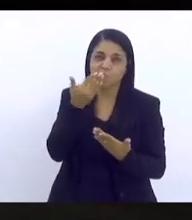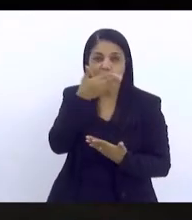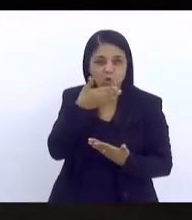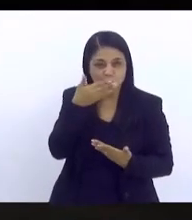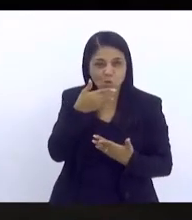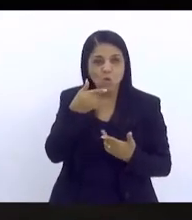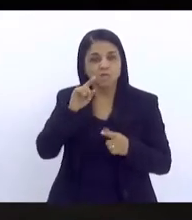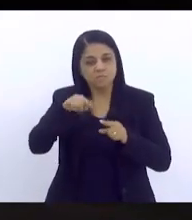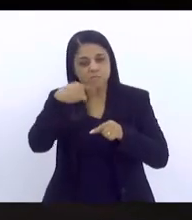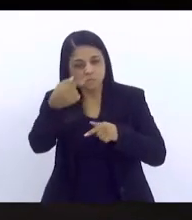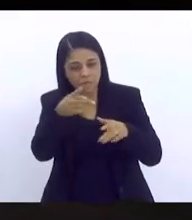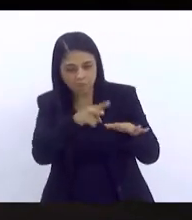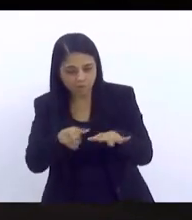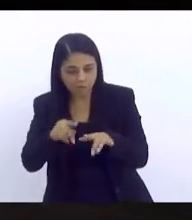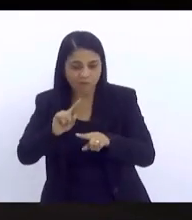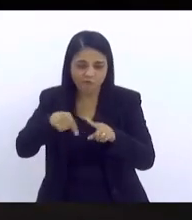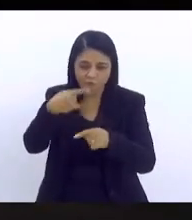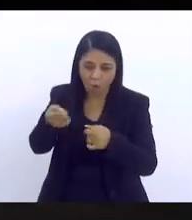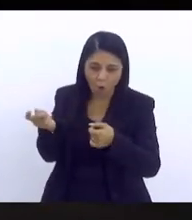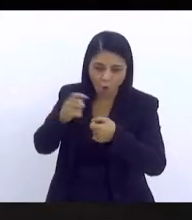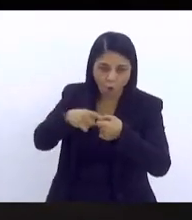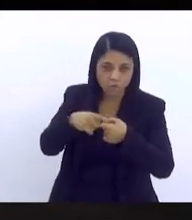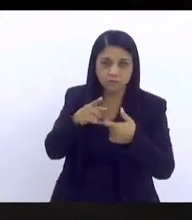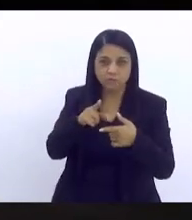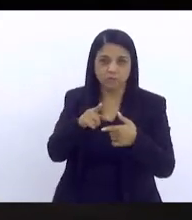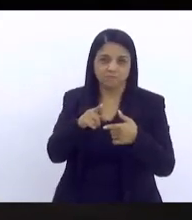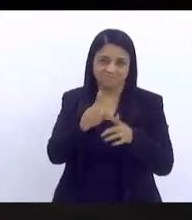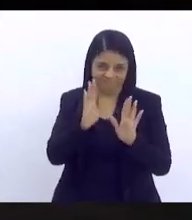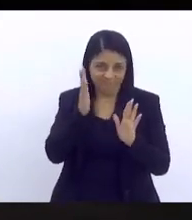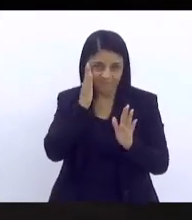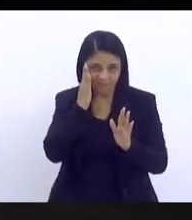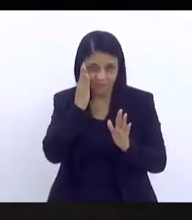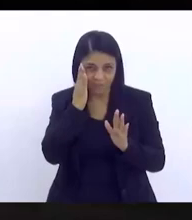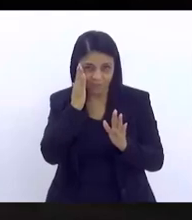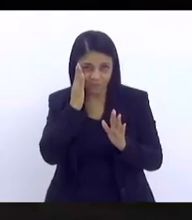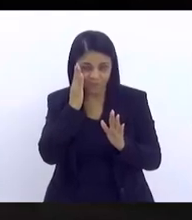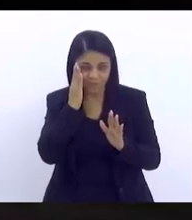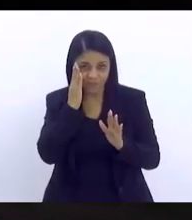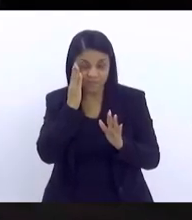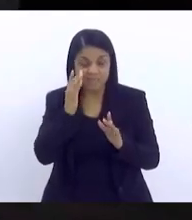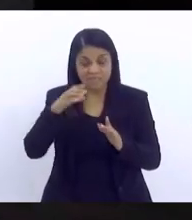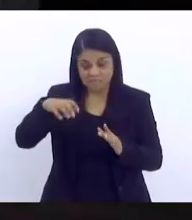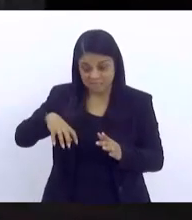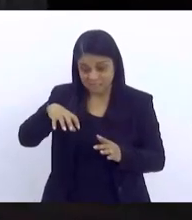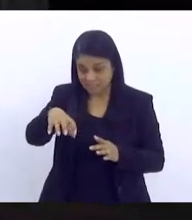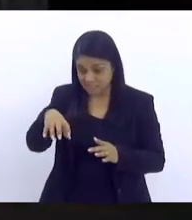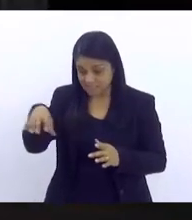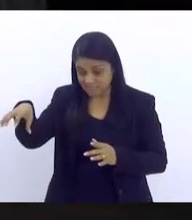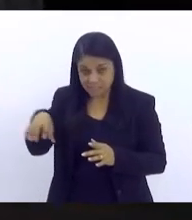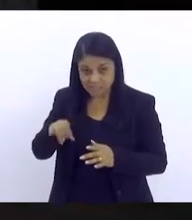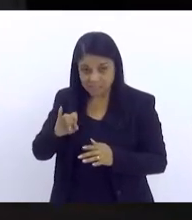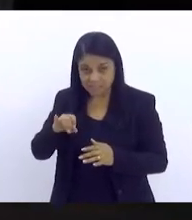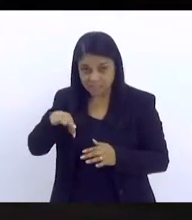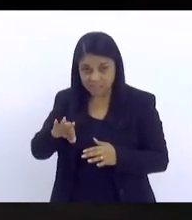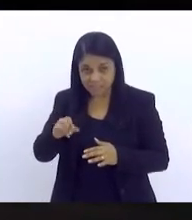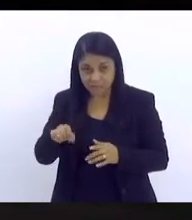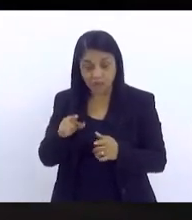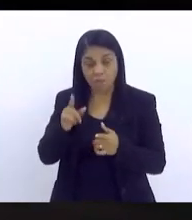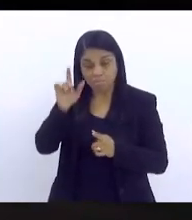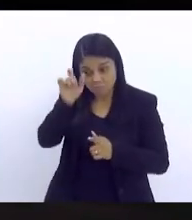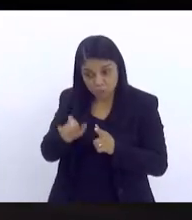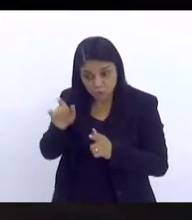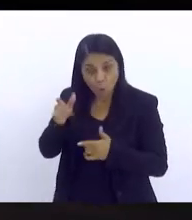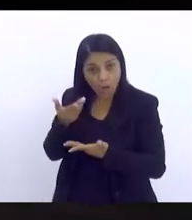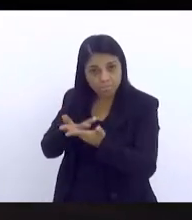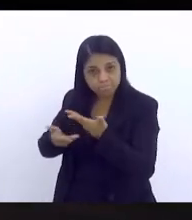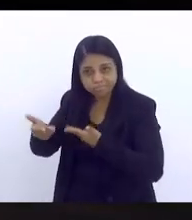ir no sei o quê. eu não estou falando de redes de pessoalidade, eu estou falando que intersetorialidade se faz com pessoas. E